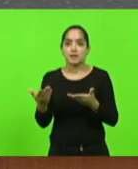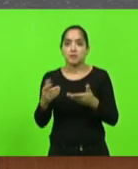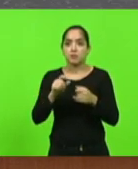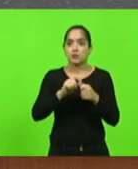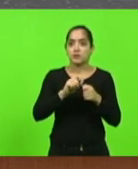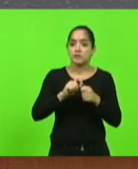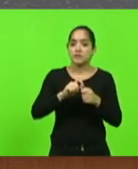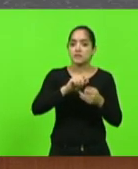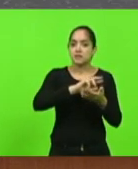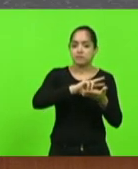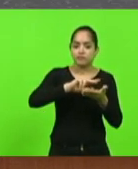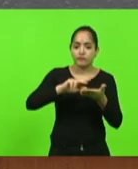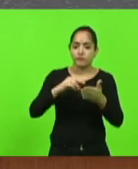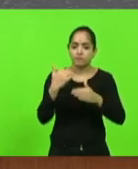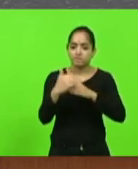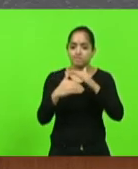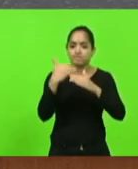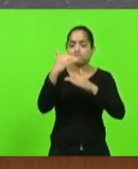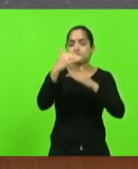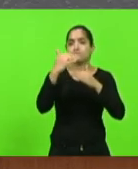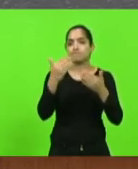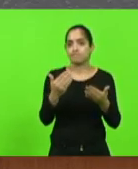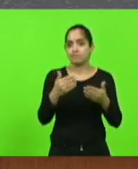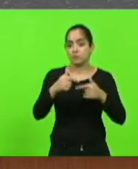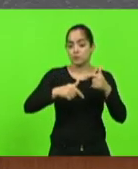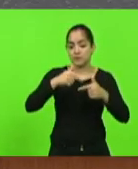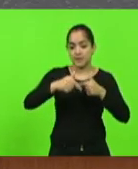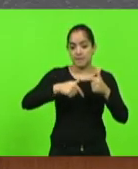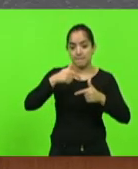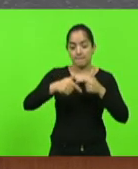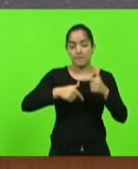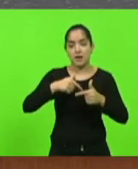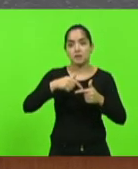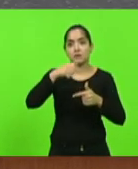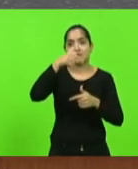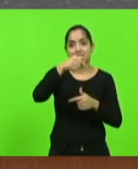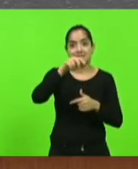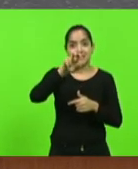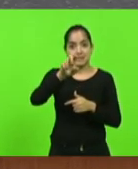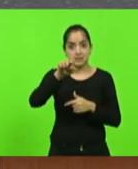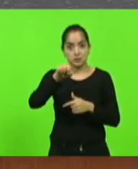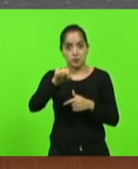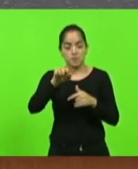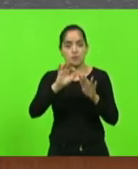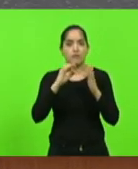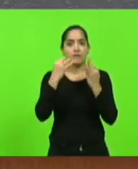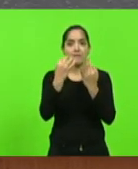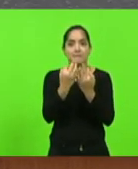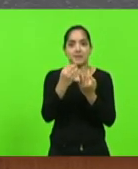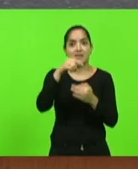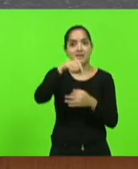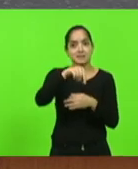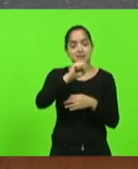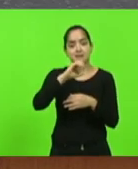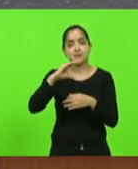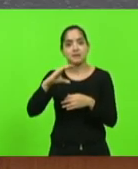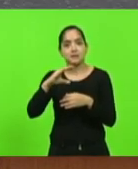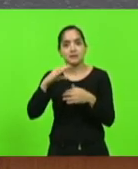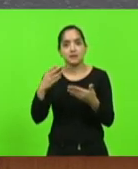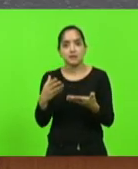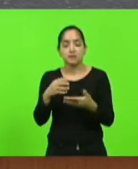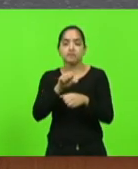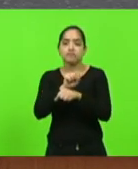desenvolver as suas atividades são 75 mil famílias em Santa Catarina que aguardam